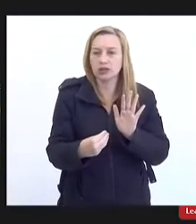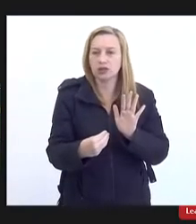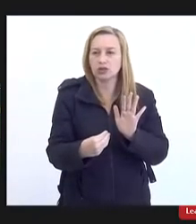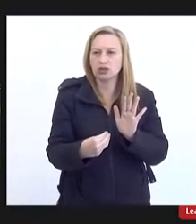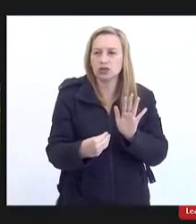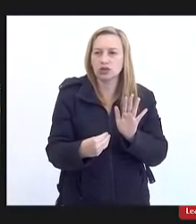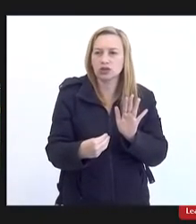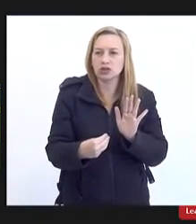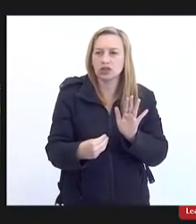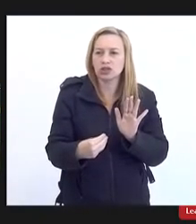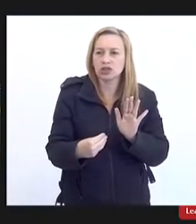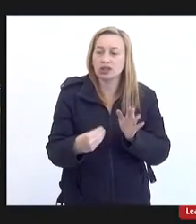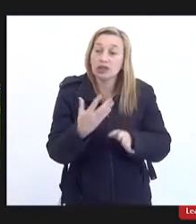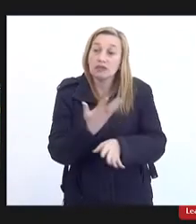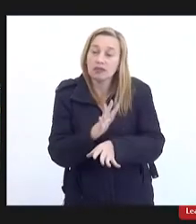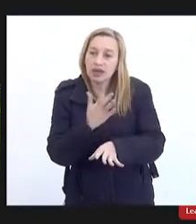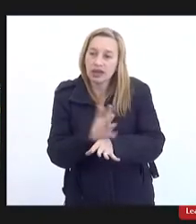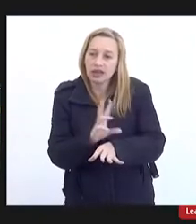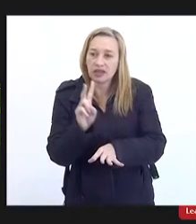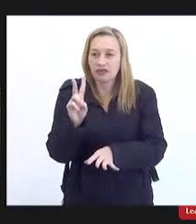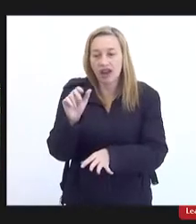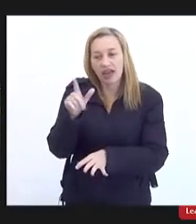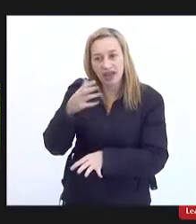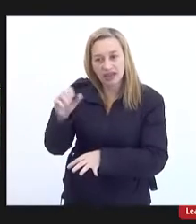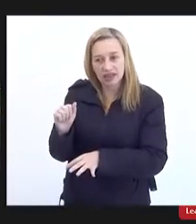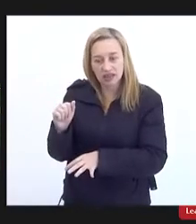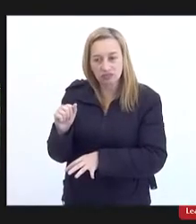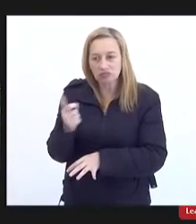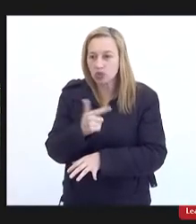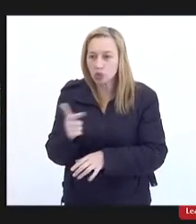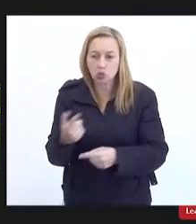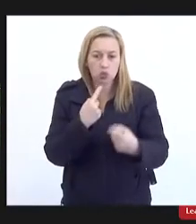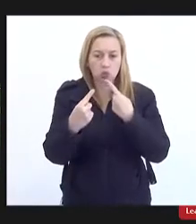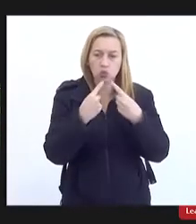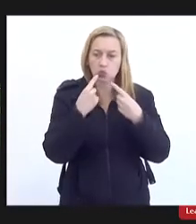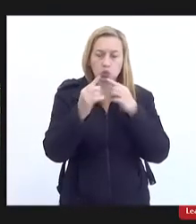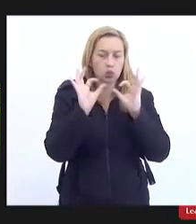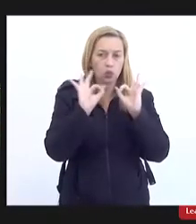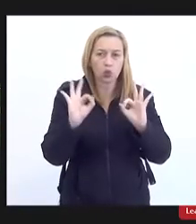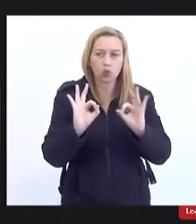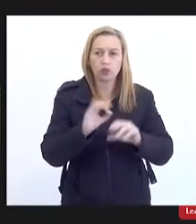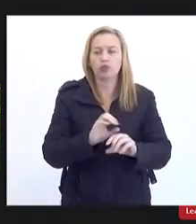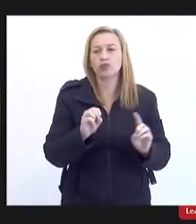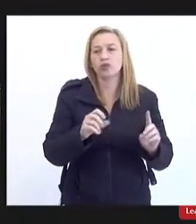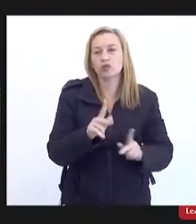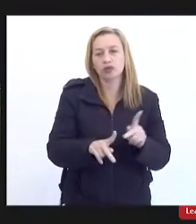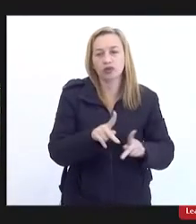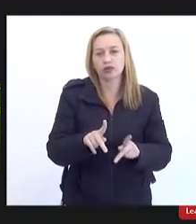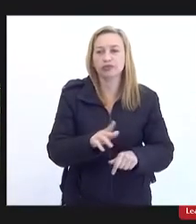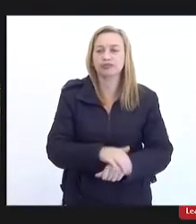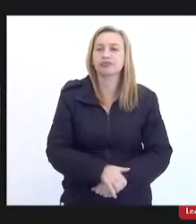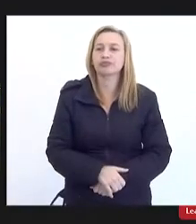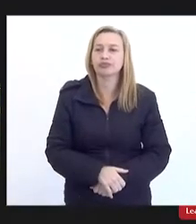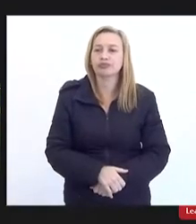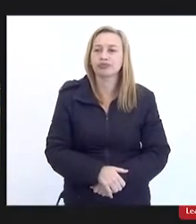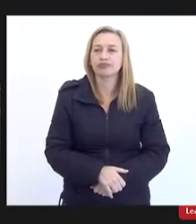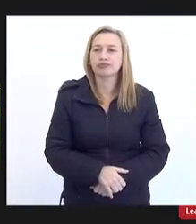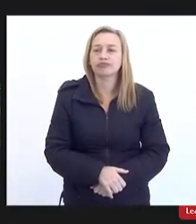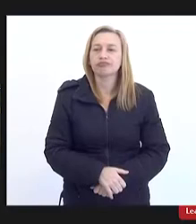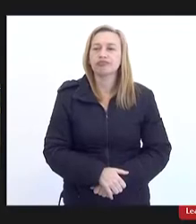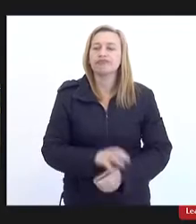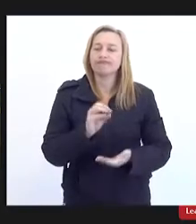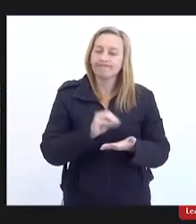iria ser colocado em Valença então não houve não houve esse debate com a população valenciana então completa